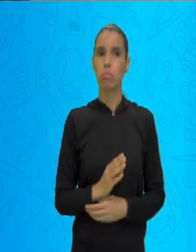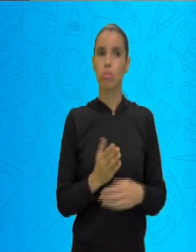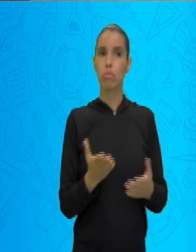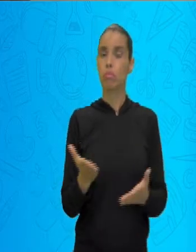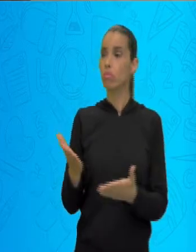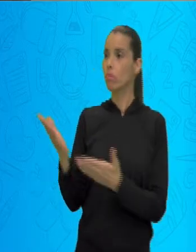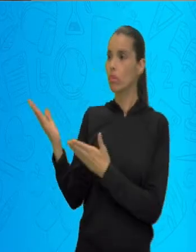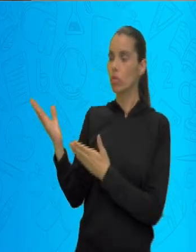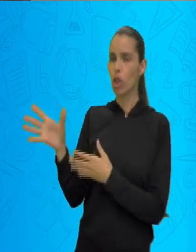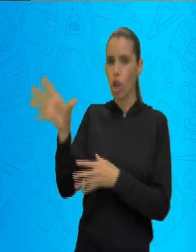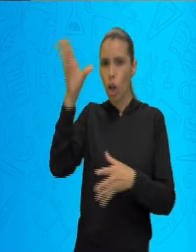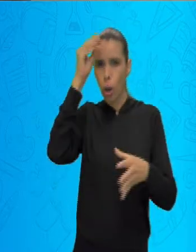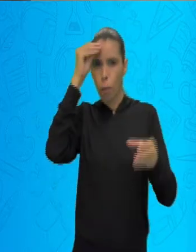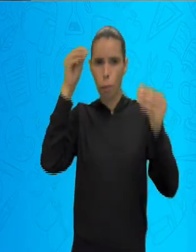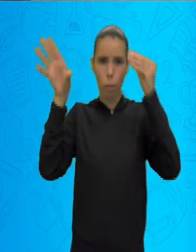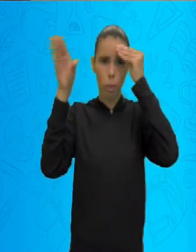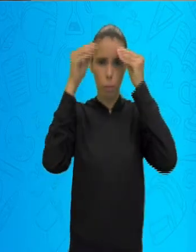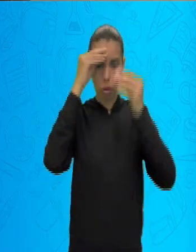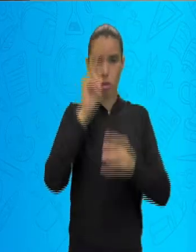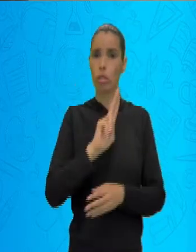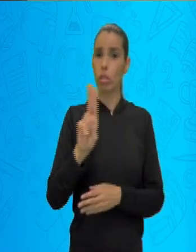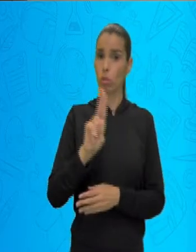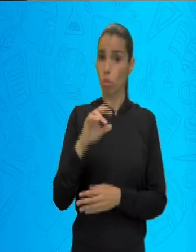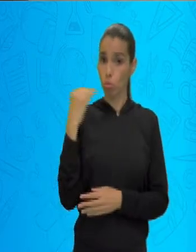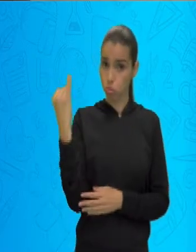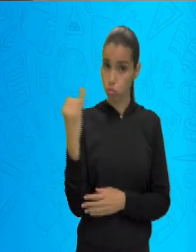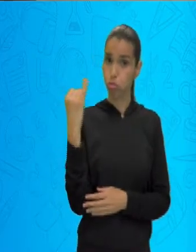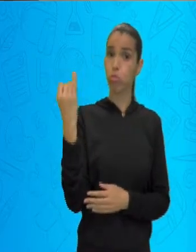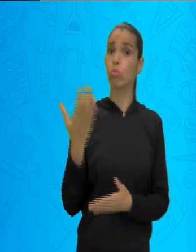e Estatística. Ok?